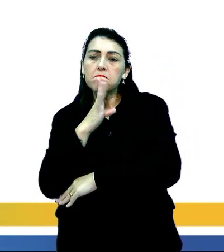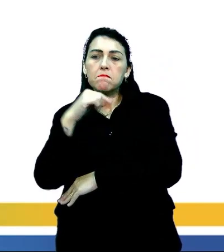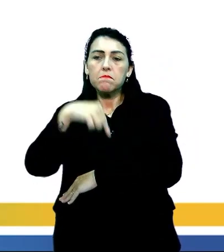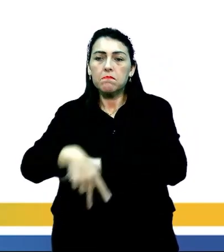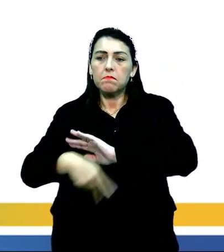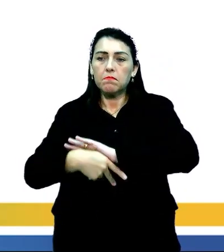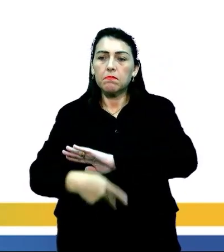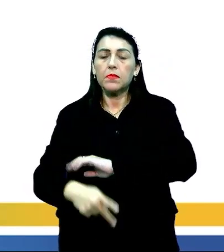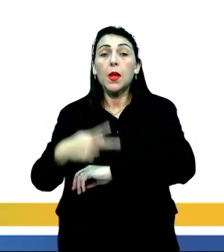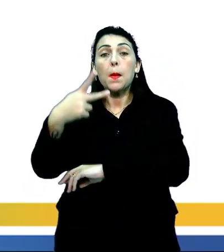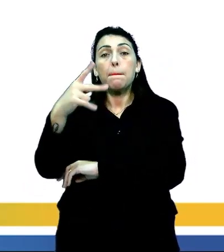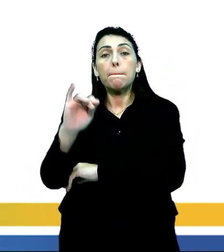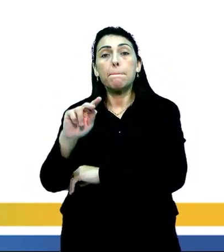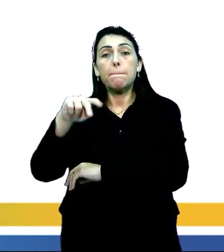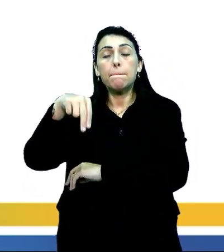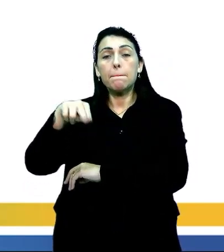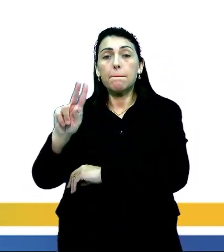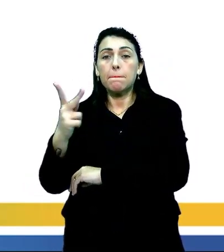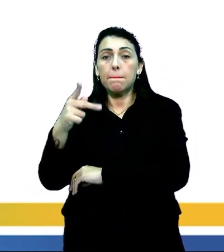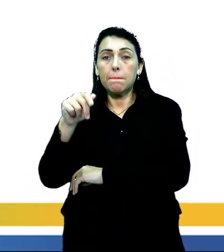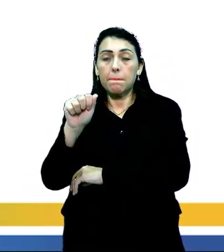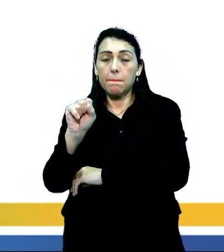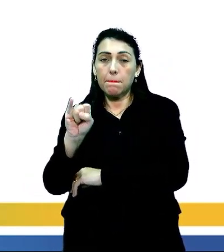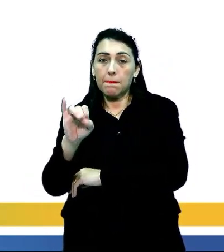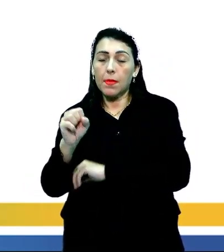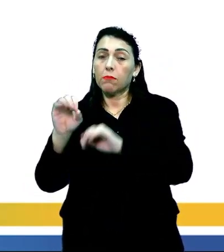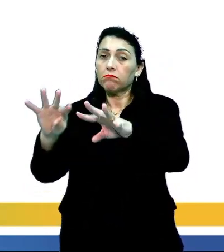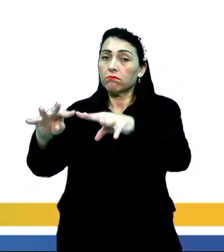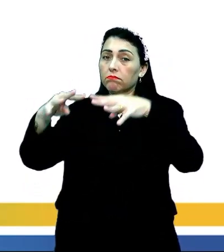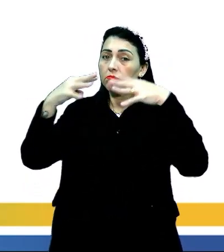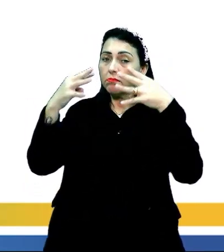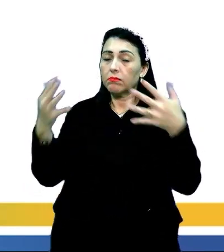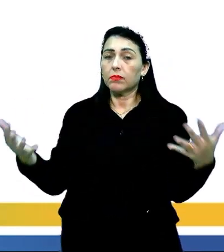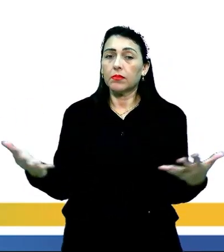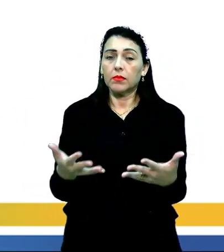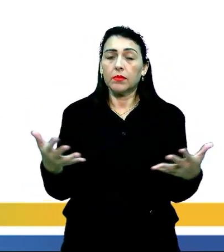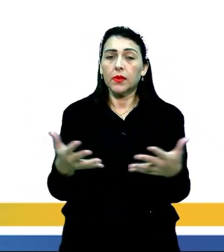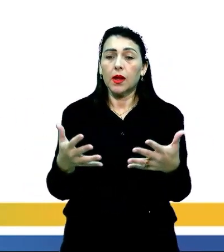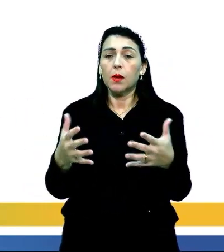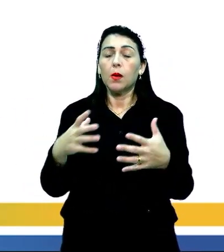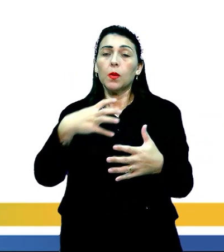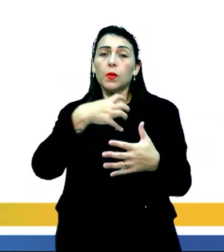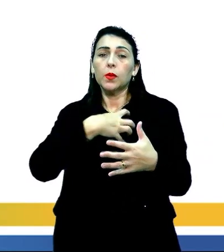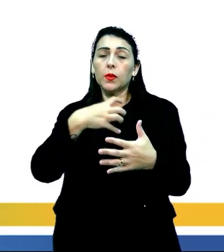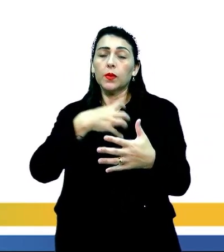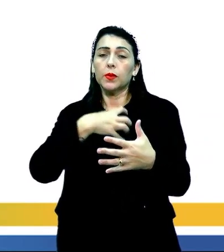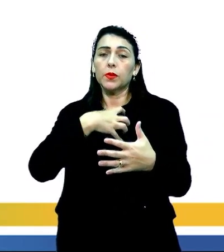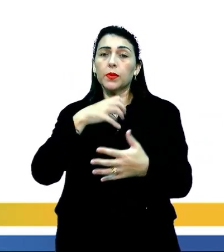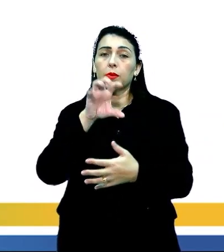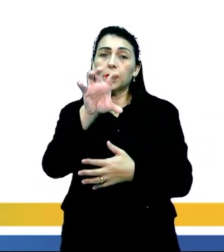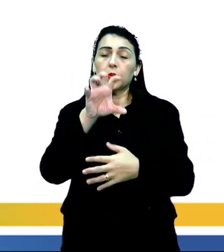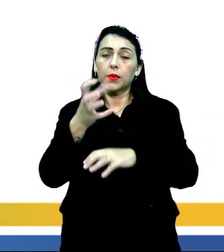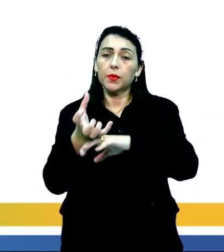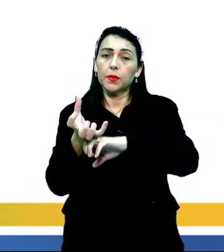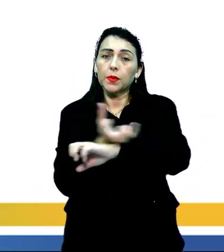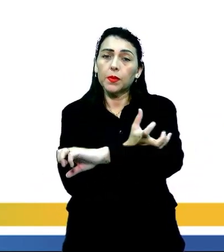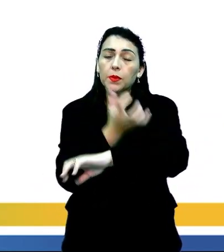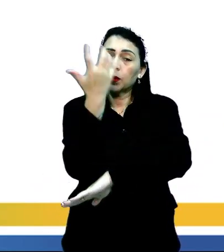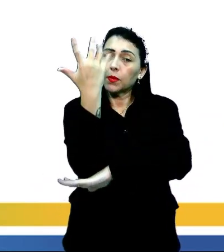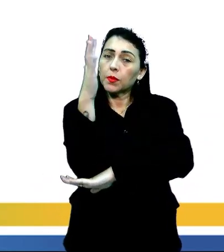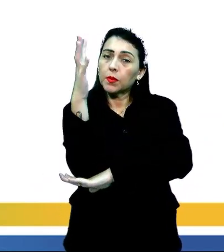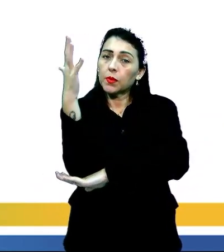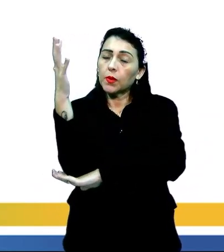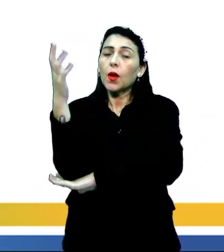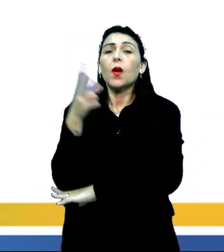como mata de pinhais. Gente, agora eu quero chamar a atenção de vocês para o formato dessa vegetação, que como eu